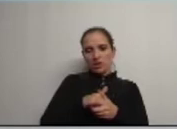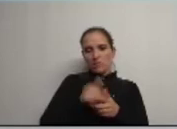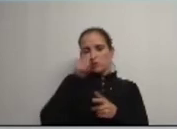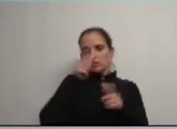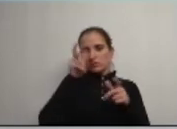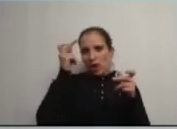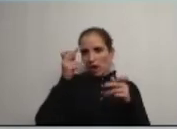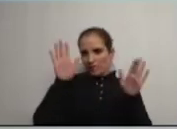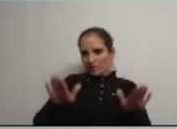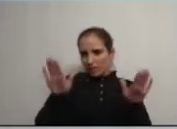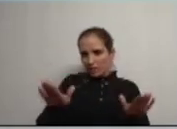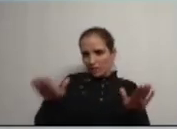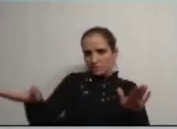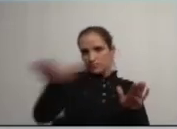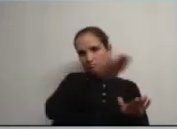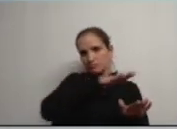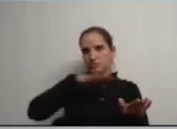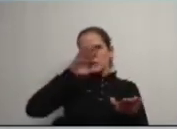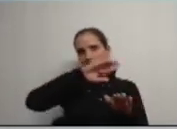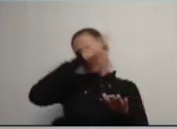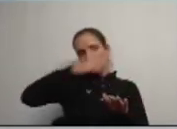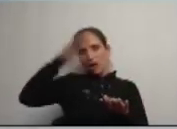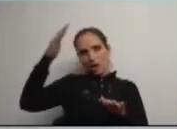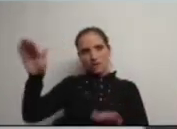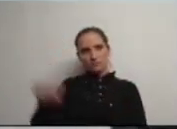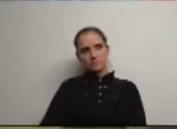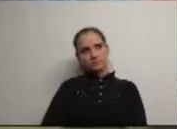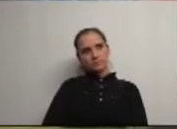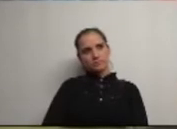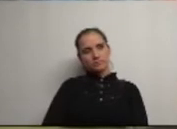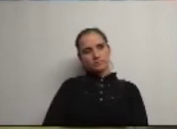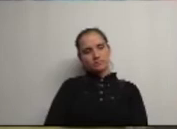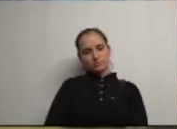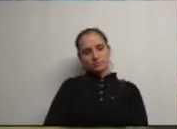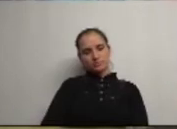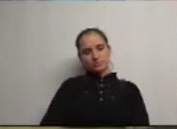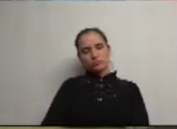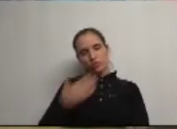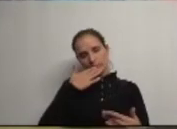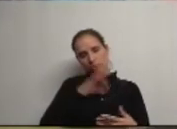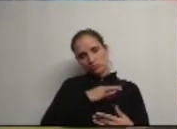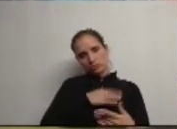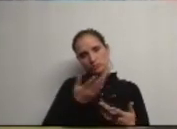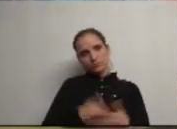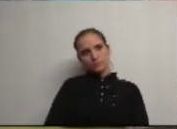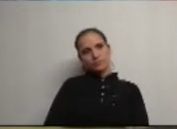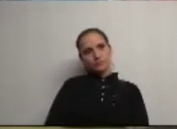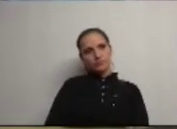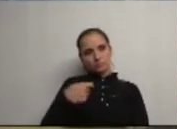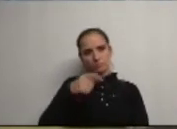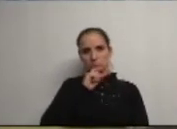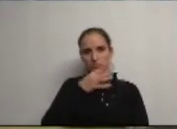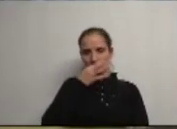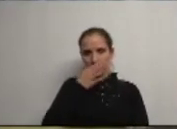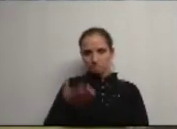população nas nossas zonas serranas muito obrigado Sr. Presidente muito obrigado Sr. Deputado Sr. Presidente tem a